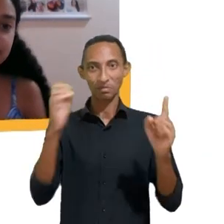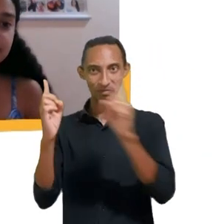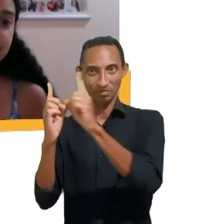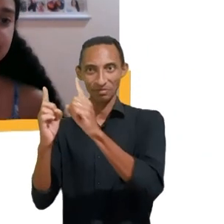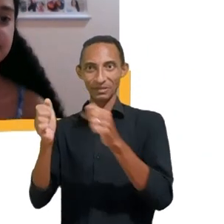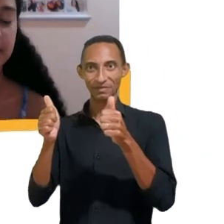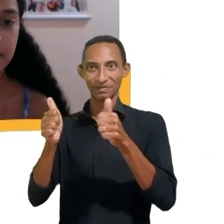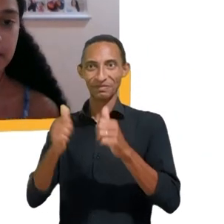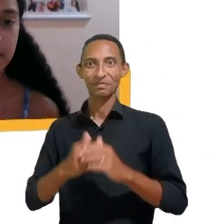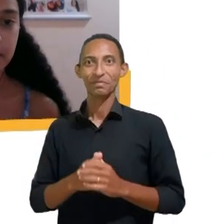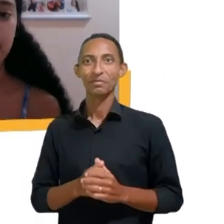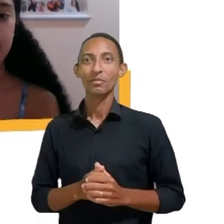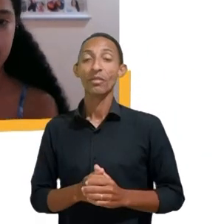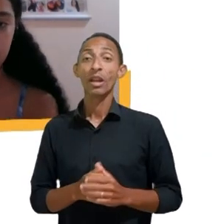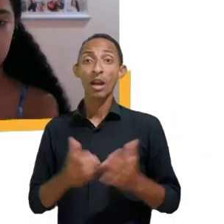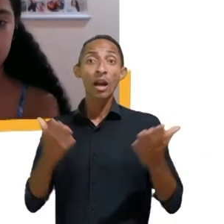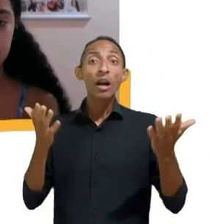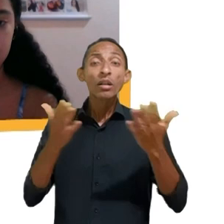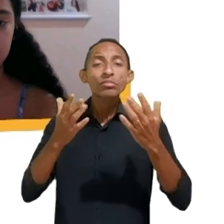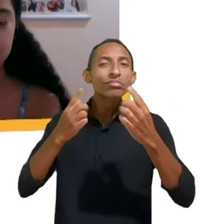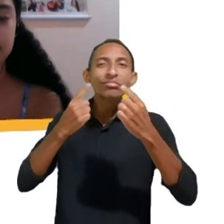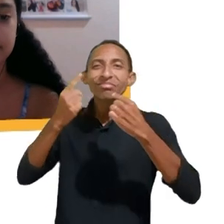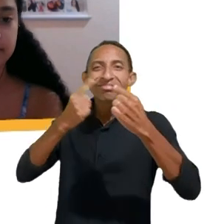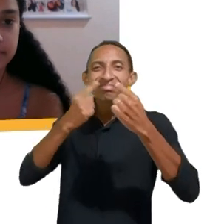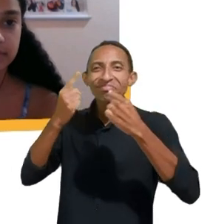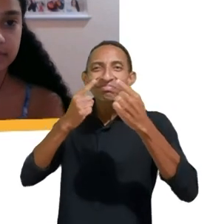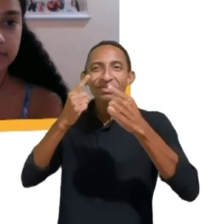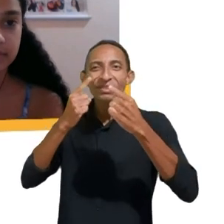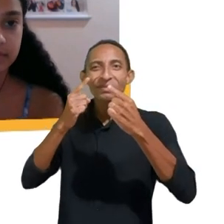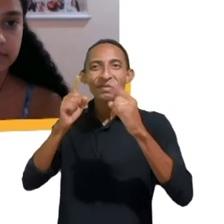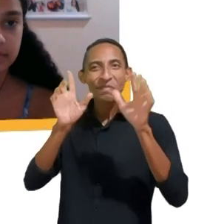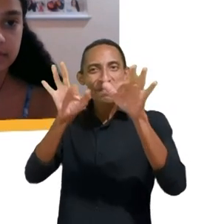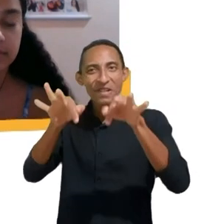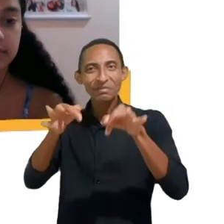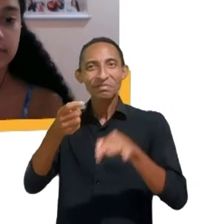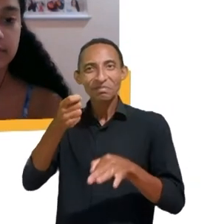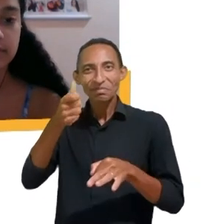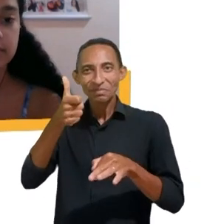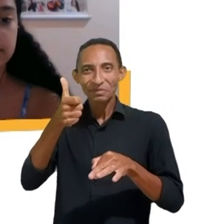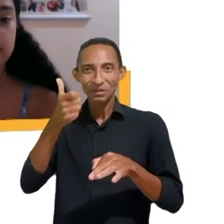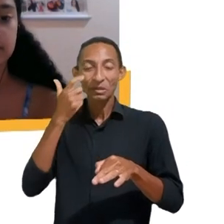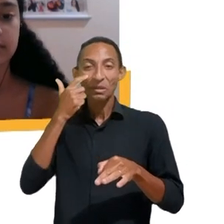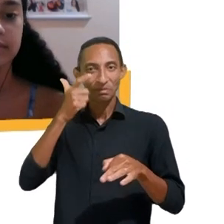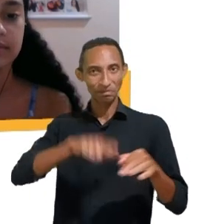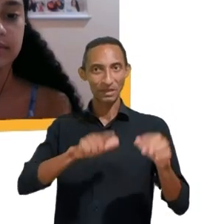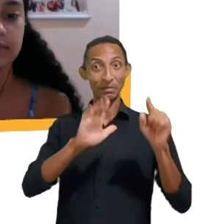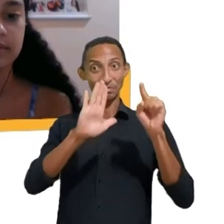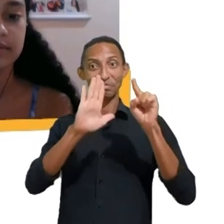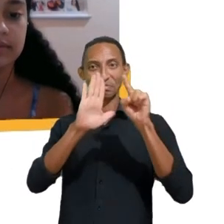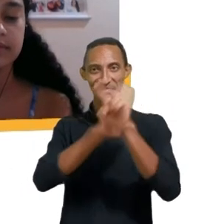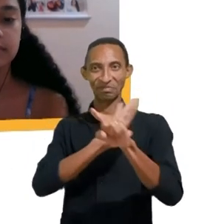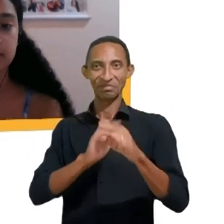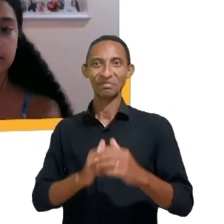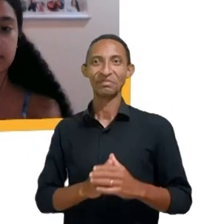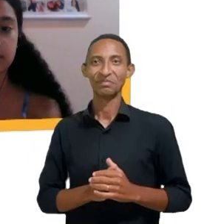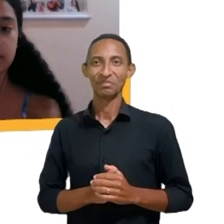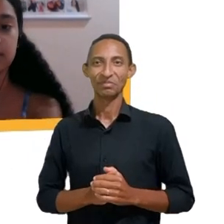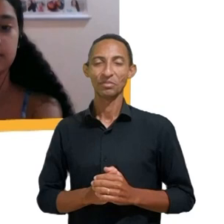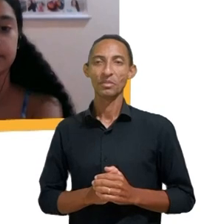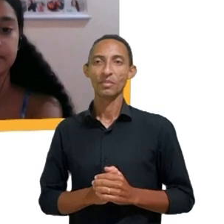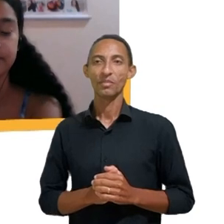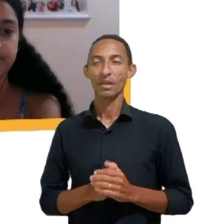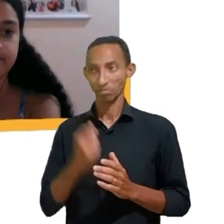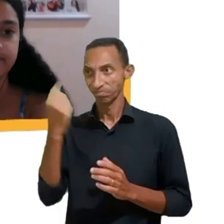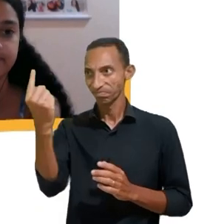para o final dessa conversa ótima, entrar no nosso último bloco de perguntas aqui, quero fazer mais uma última pergunta para cada um e acho que